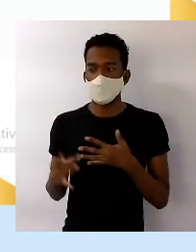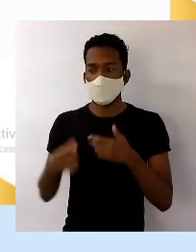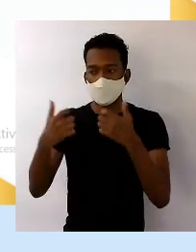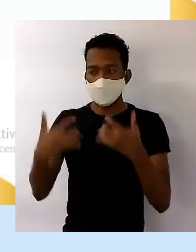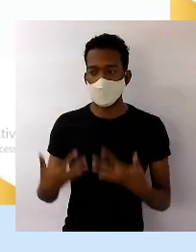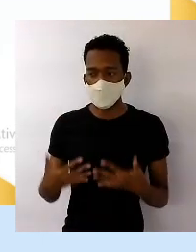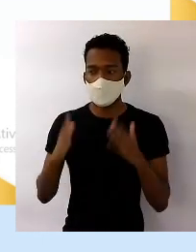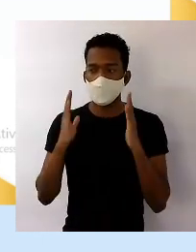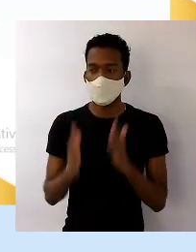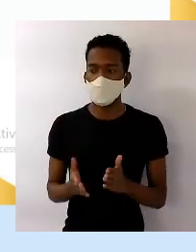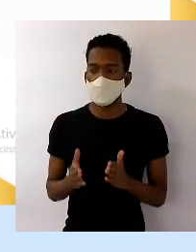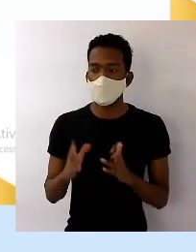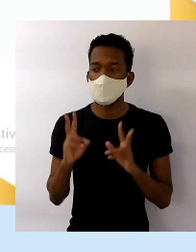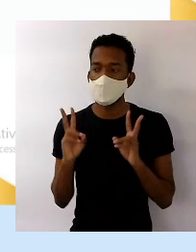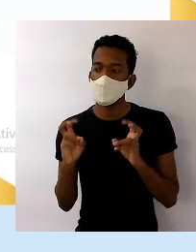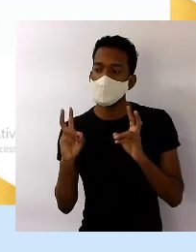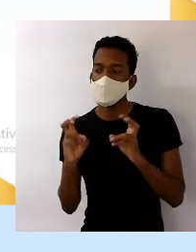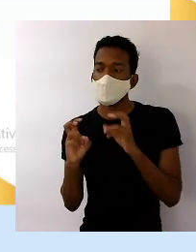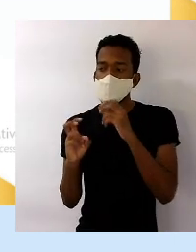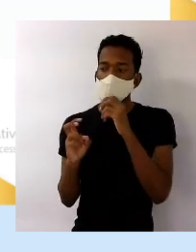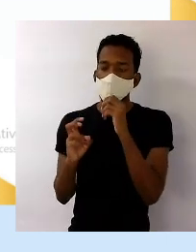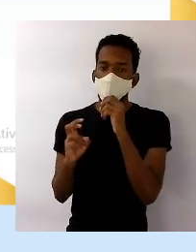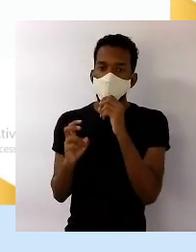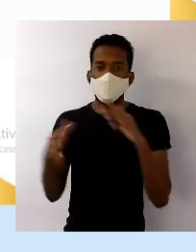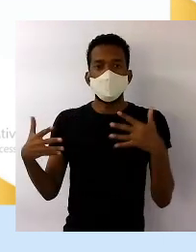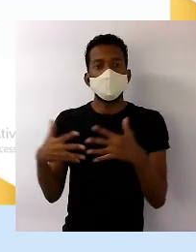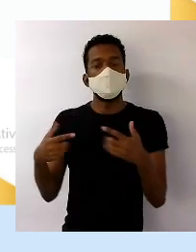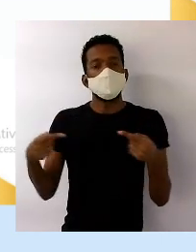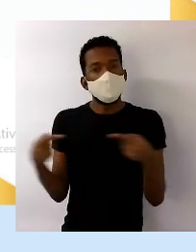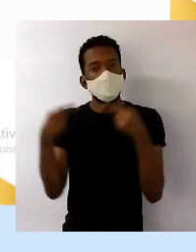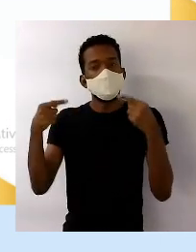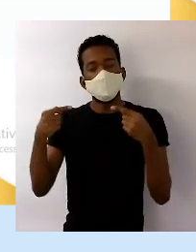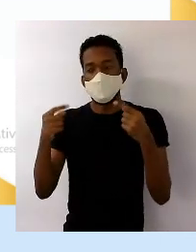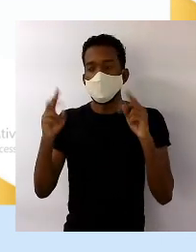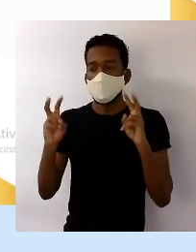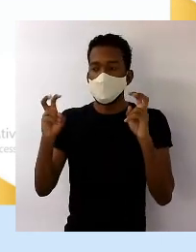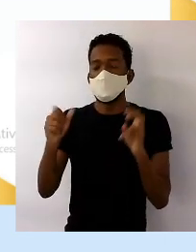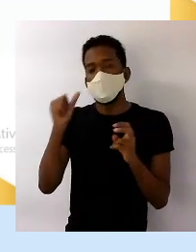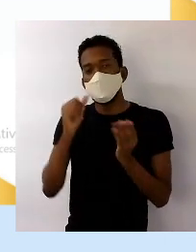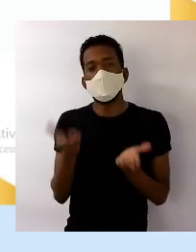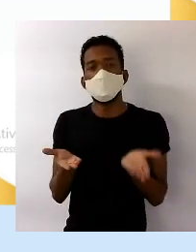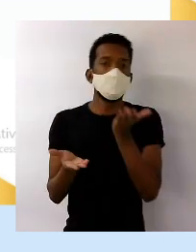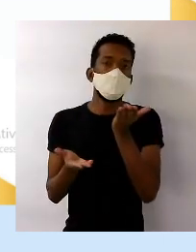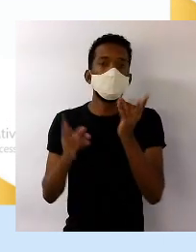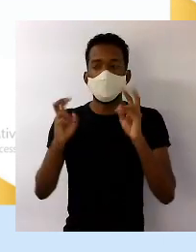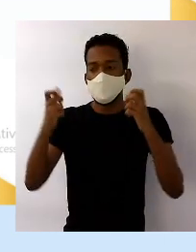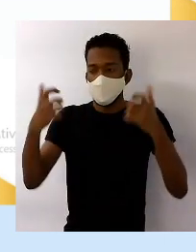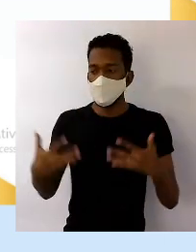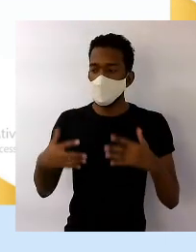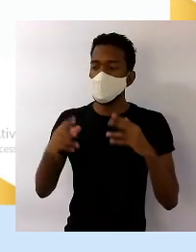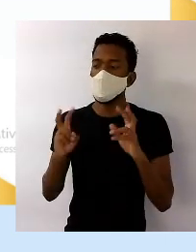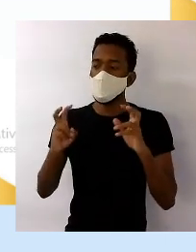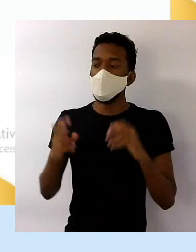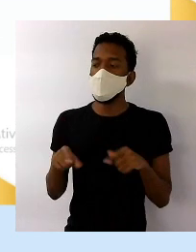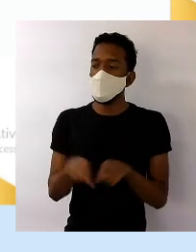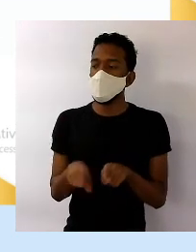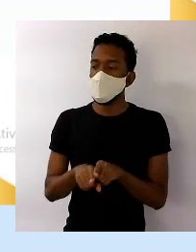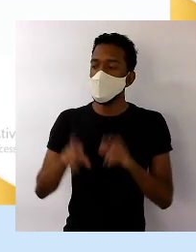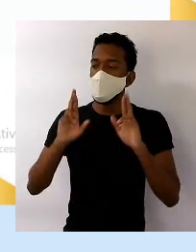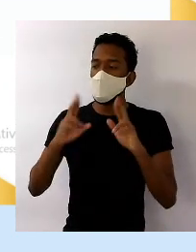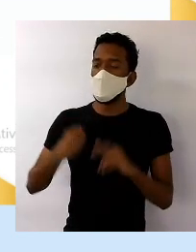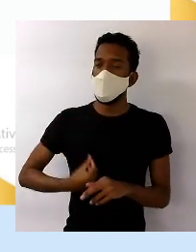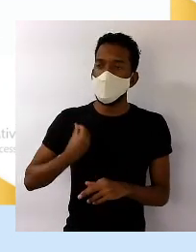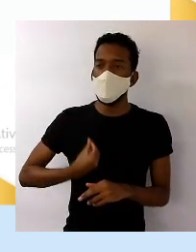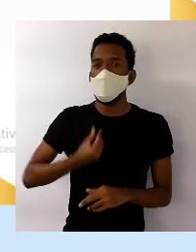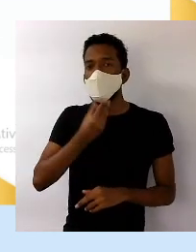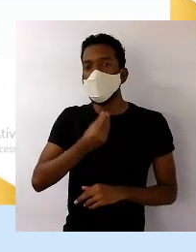contundentes, assim, para esse número de mulheres ser maior. Inclusive, até a expectativa de